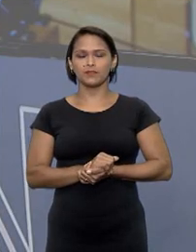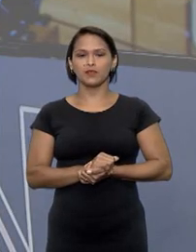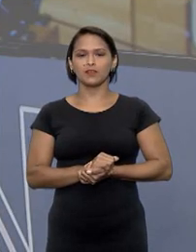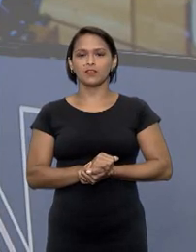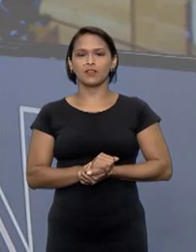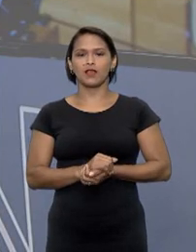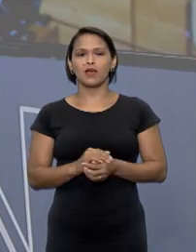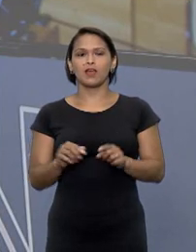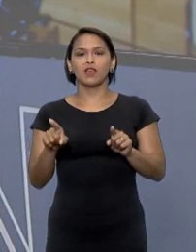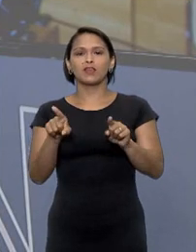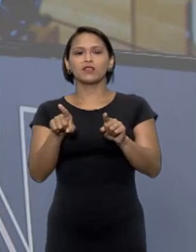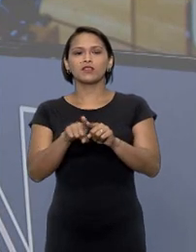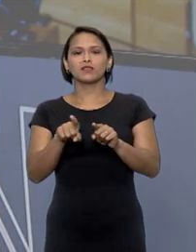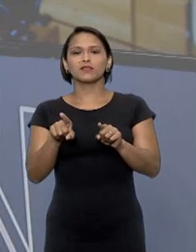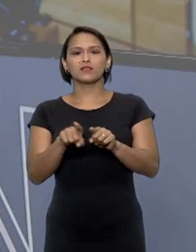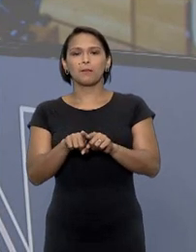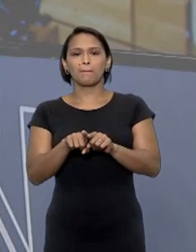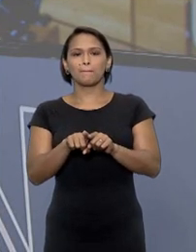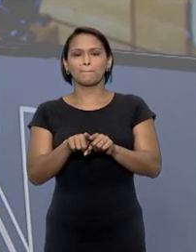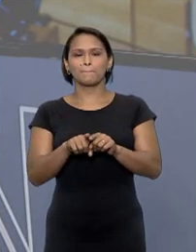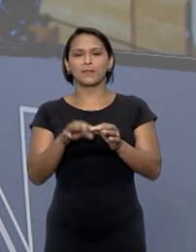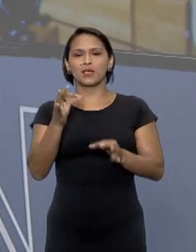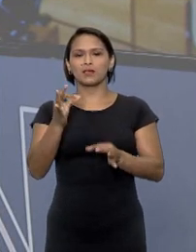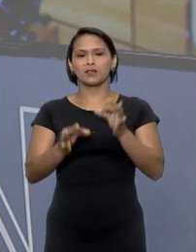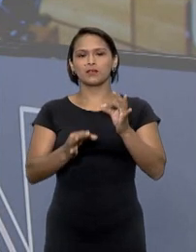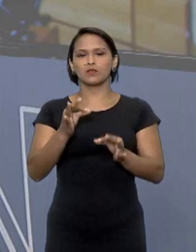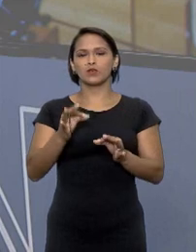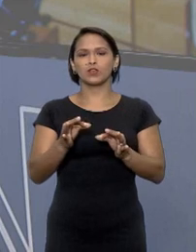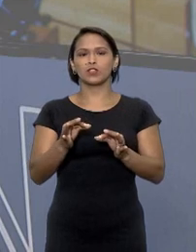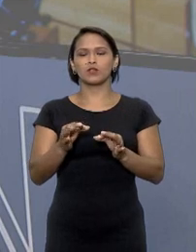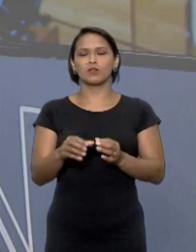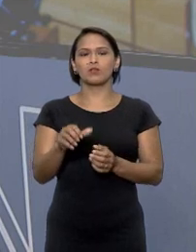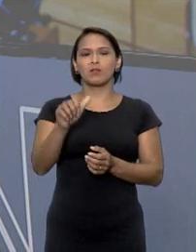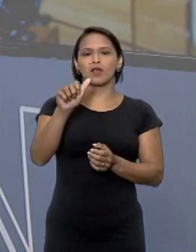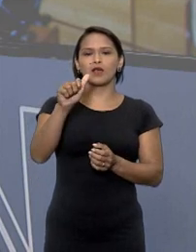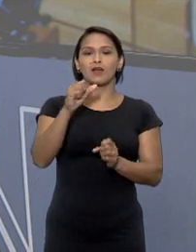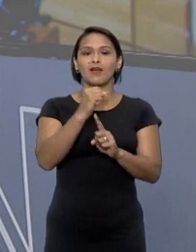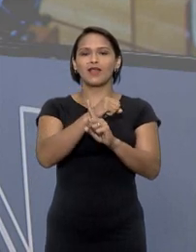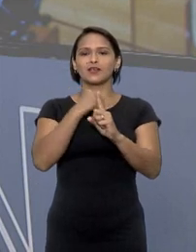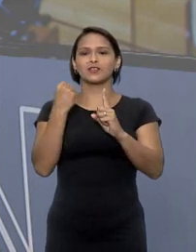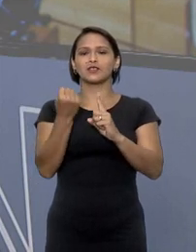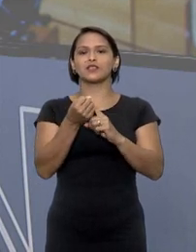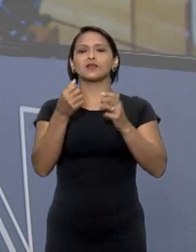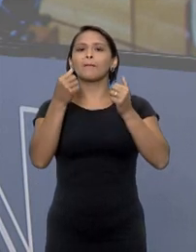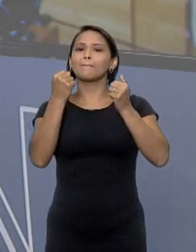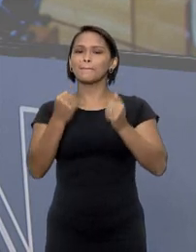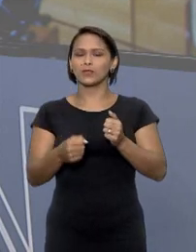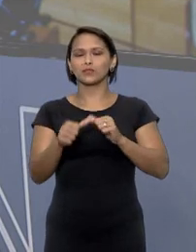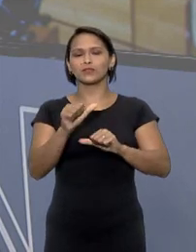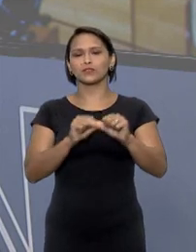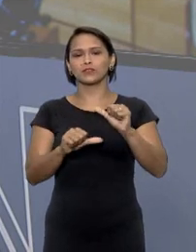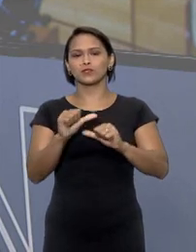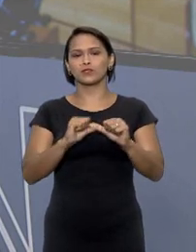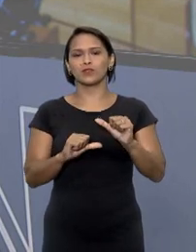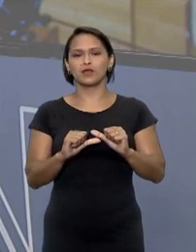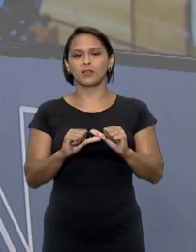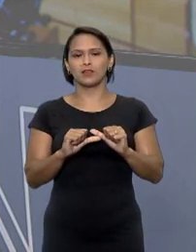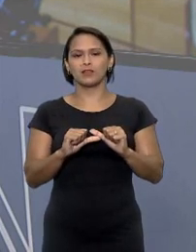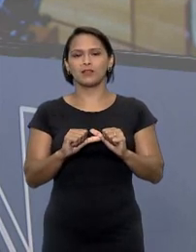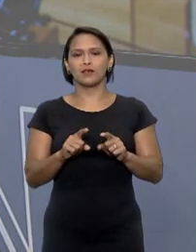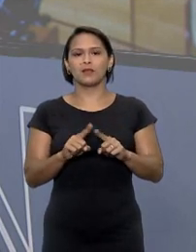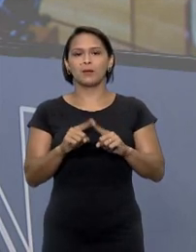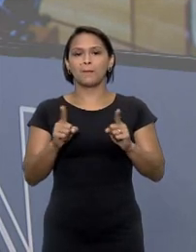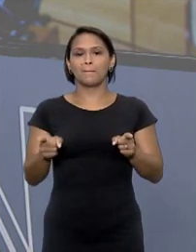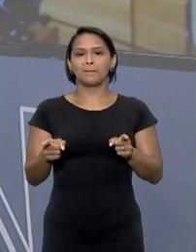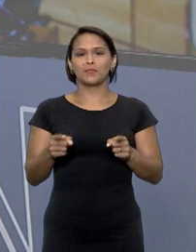e tivemos também um caso onde foi decidido que uma associação pode assumir a ação coletiva iniciada por outra mesmo sem autorização